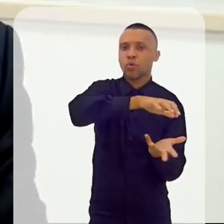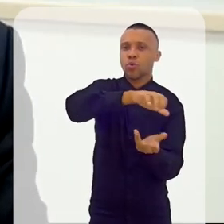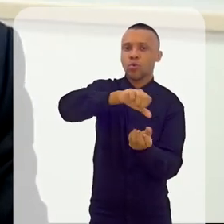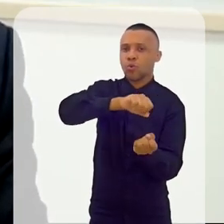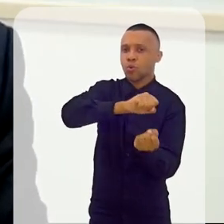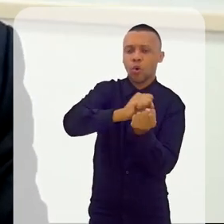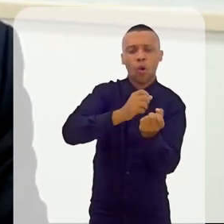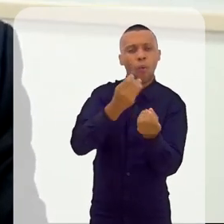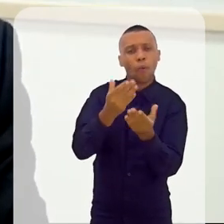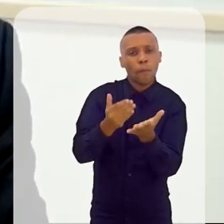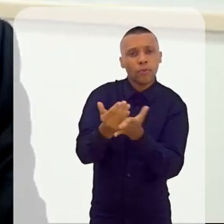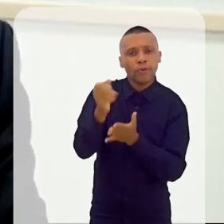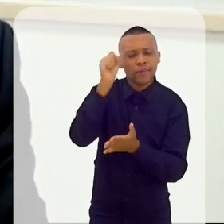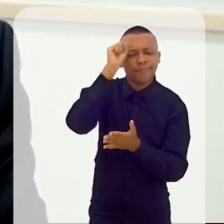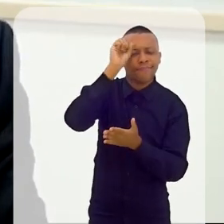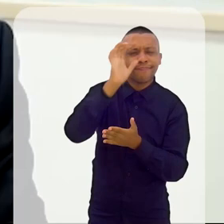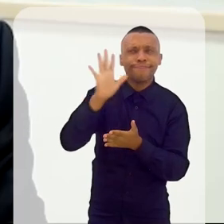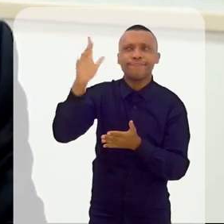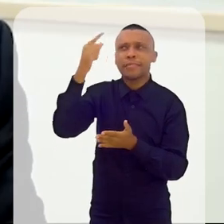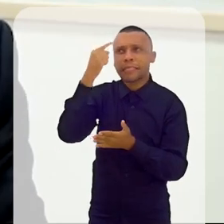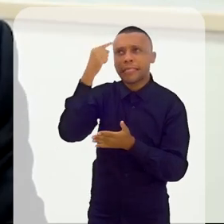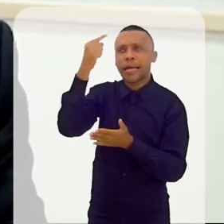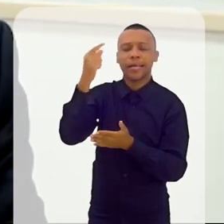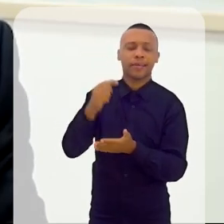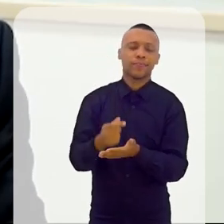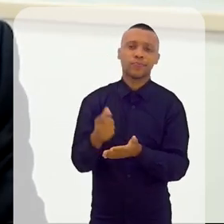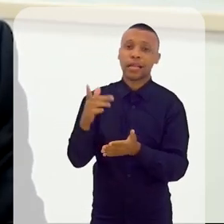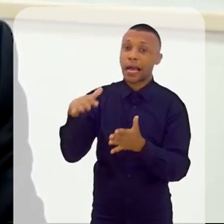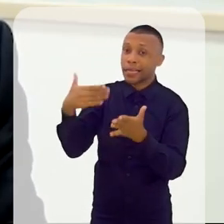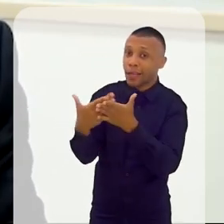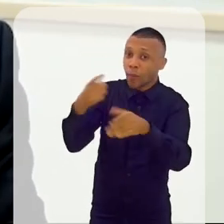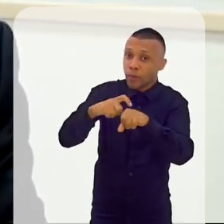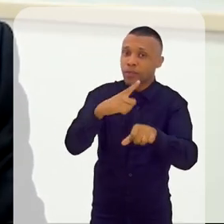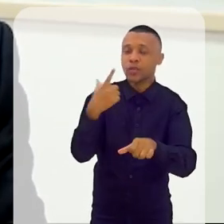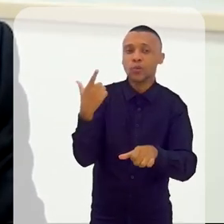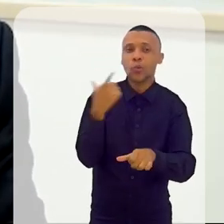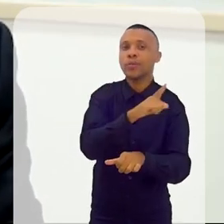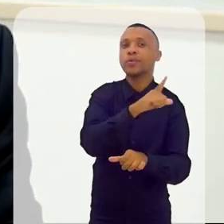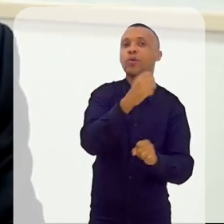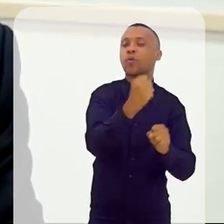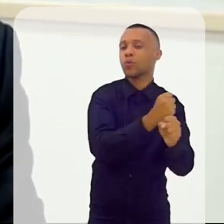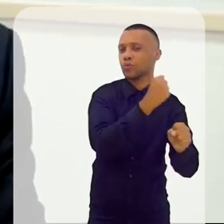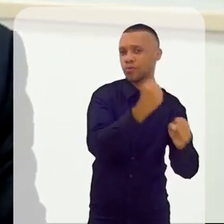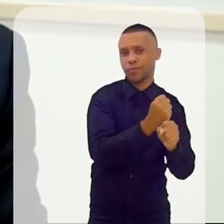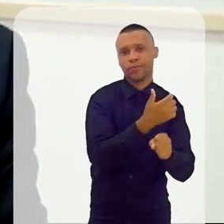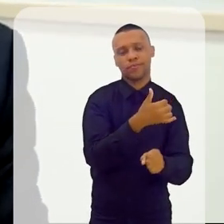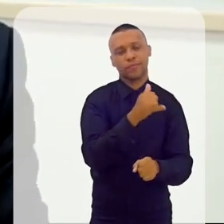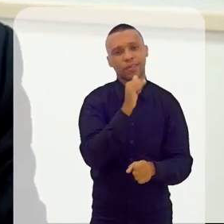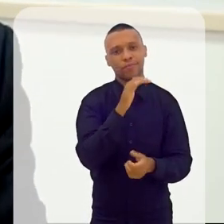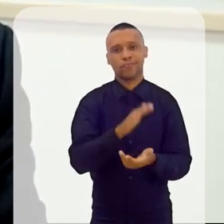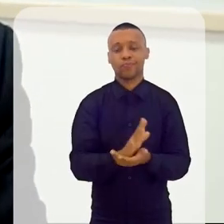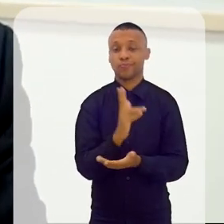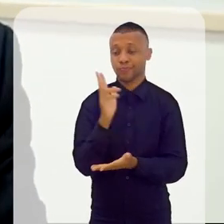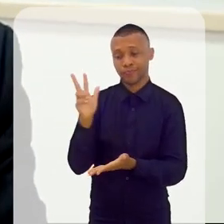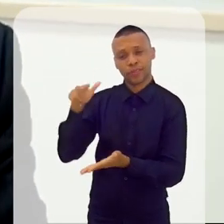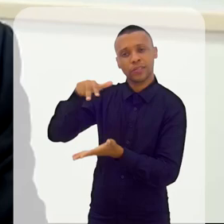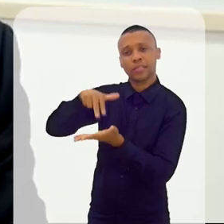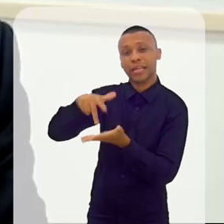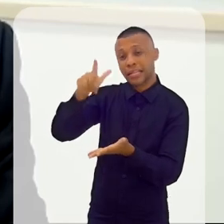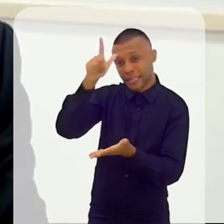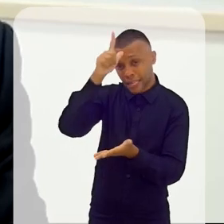materialização. Nós estivemos na Alemanha no final do século passado, em 1998,